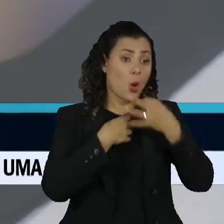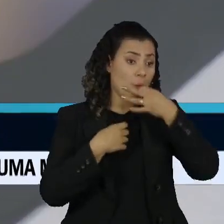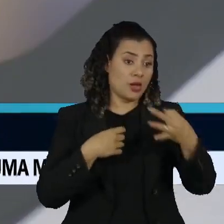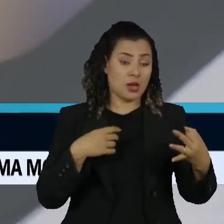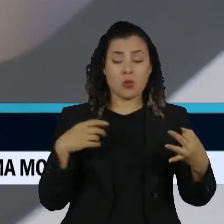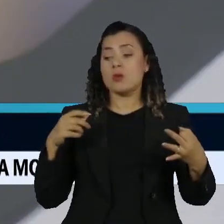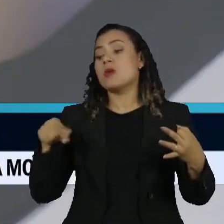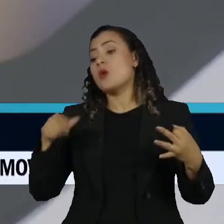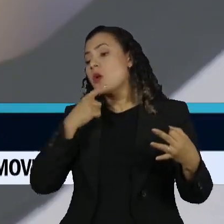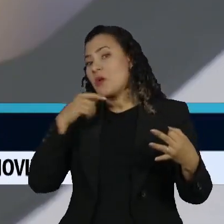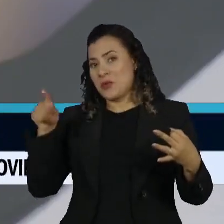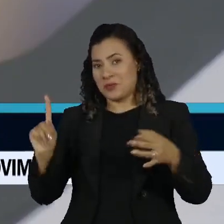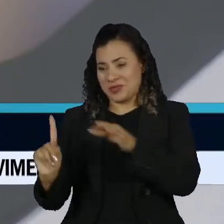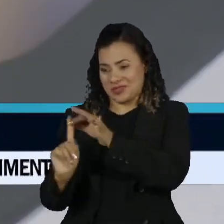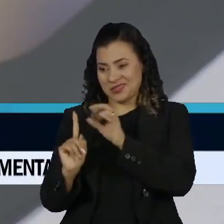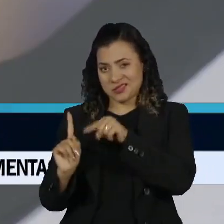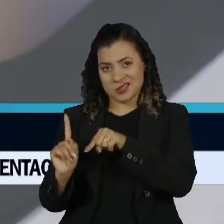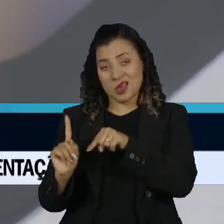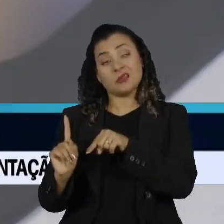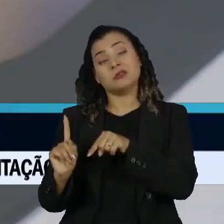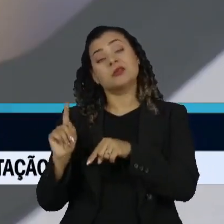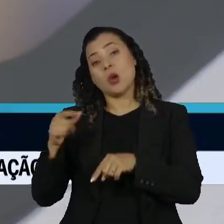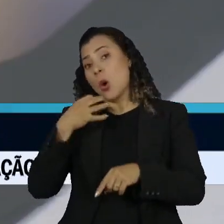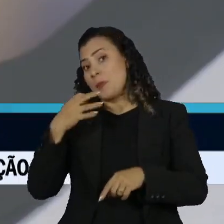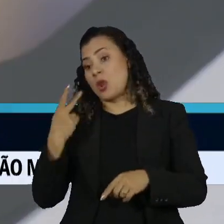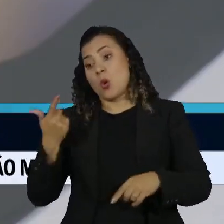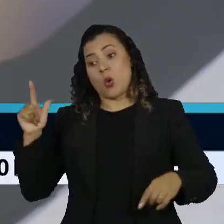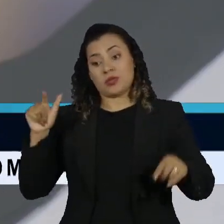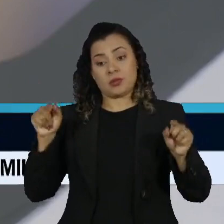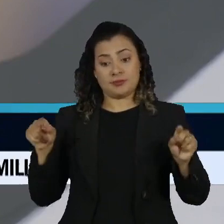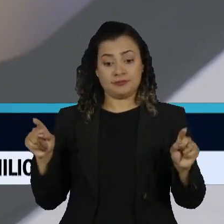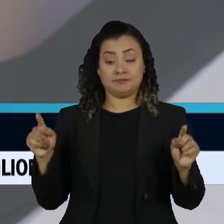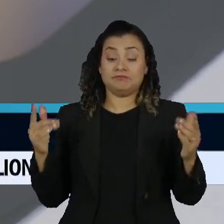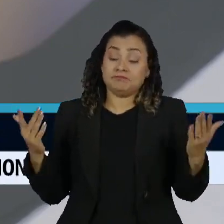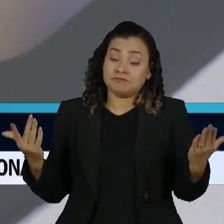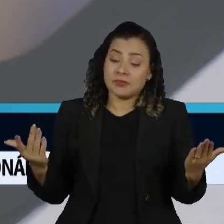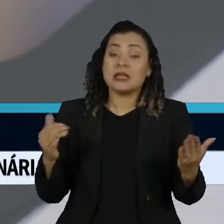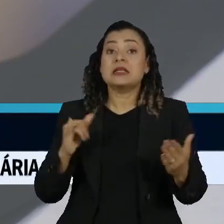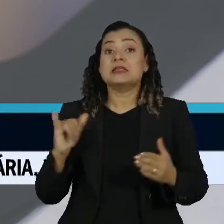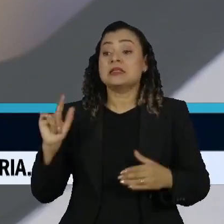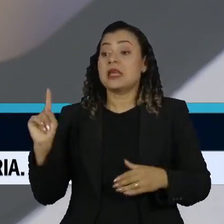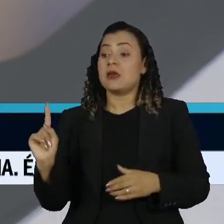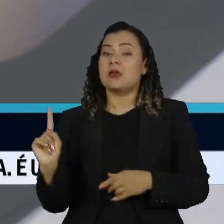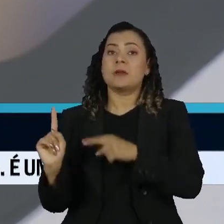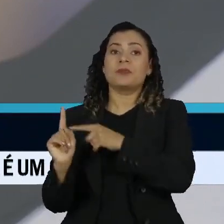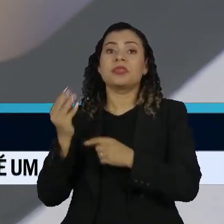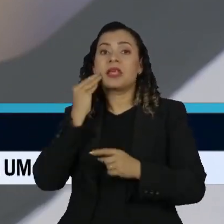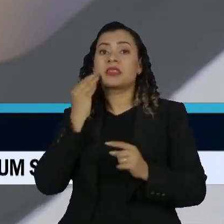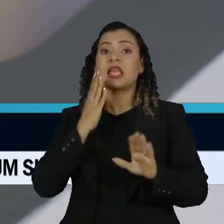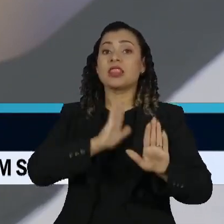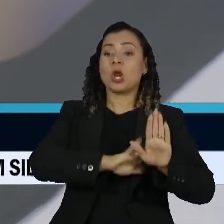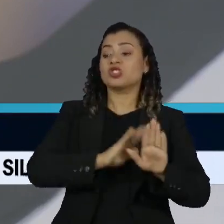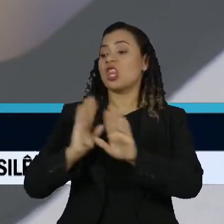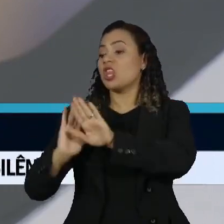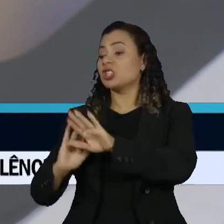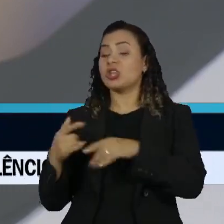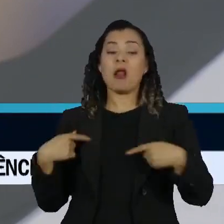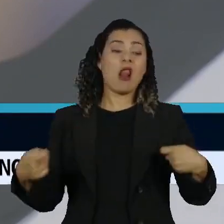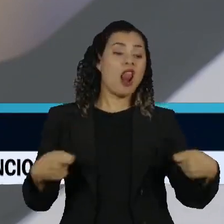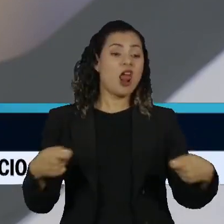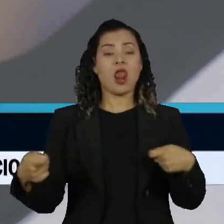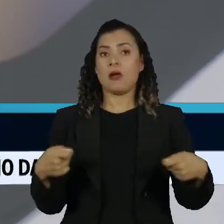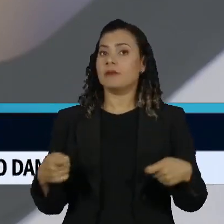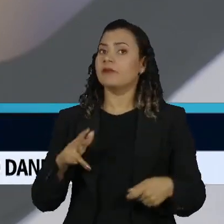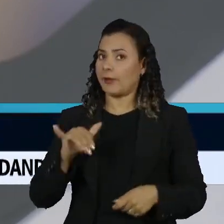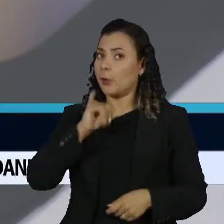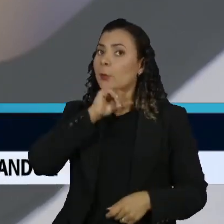presidente do IBGE tem outra. Se ele for usar a cadeira da presidência do IBGE para fazer disputa ideológica, isso vai ser